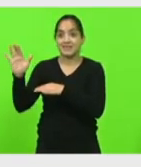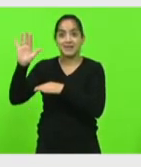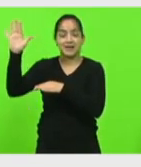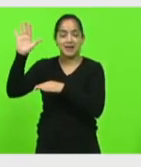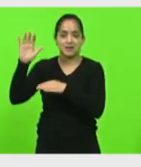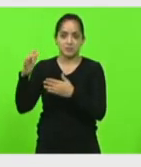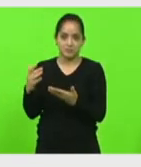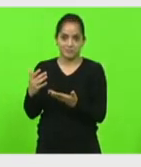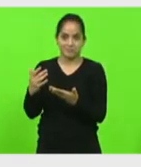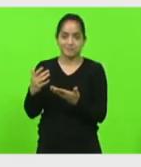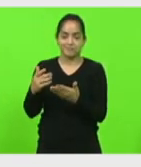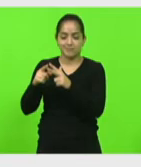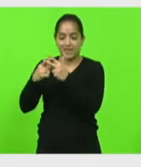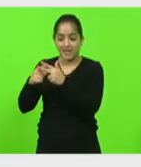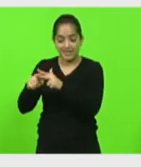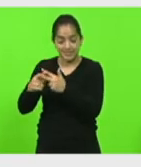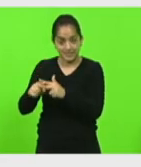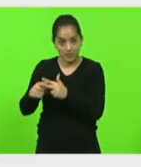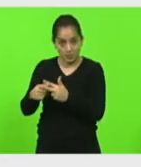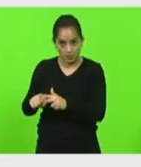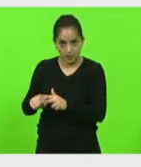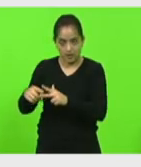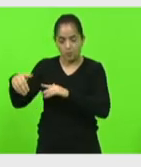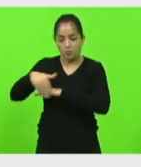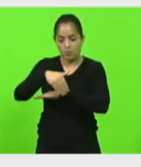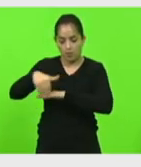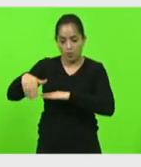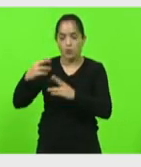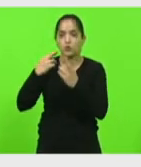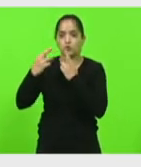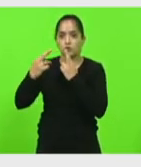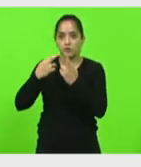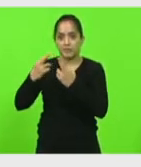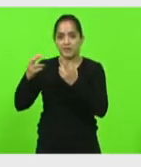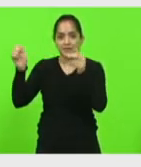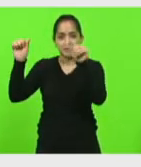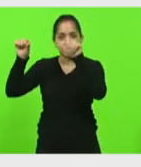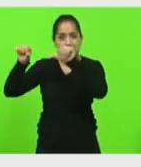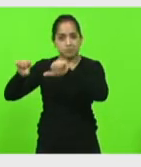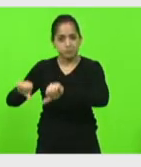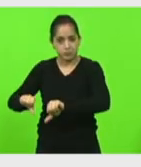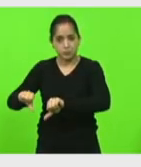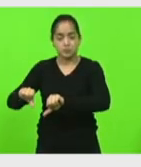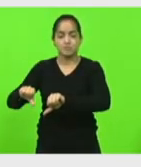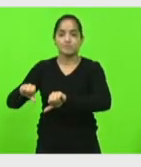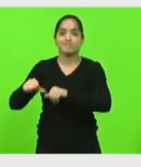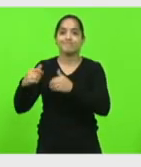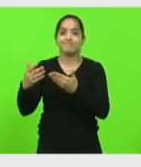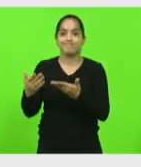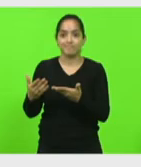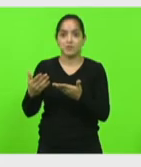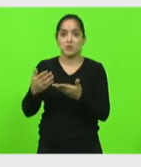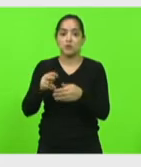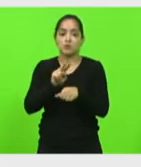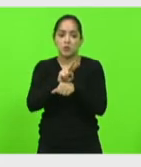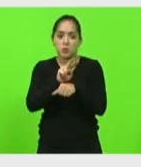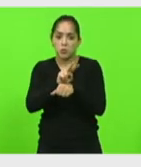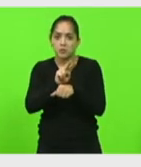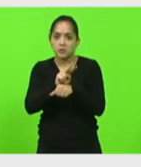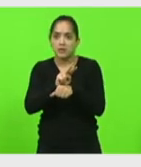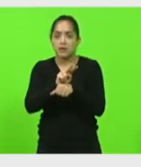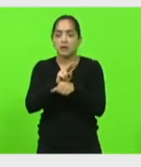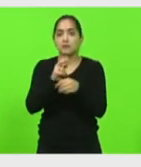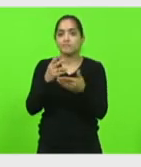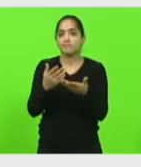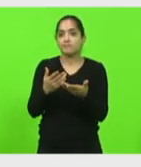mais caro você restaurar uma rodovia que está degradada do que dar uma manutenção preventiva e nós estamos